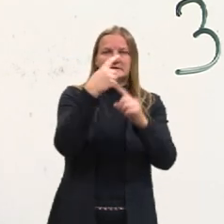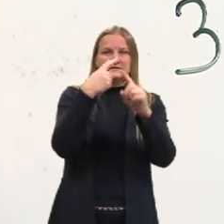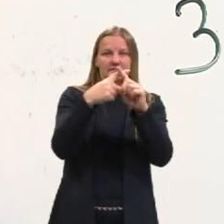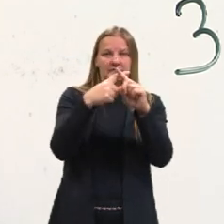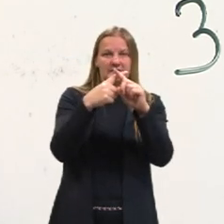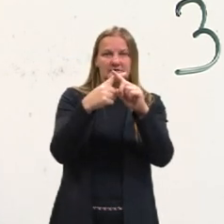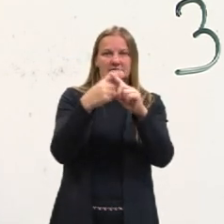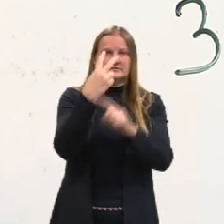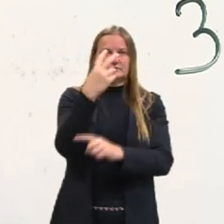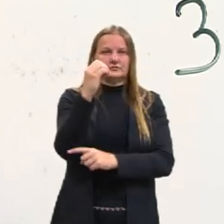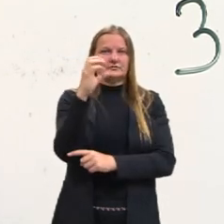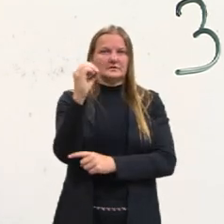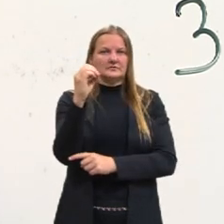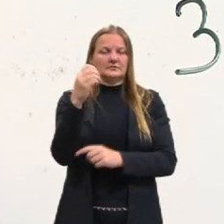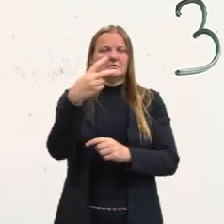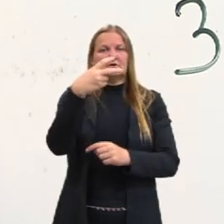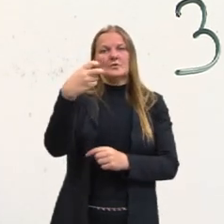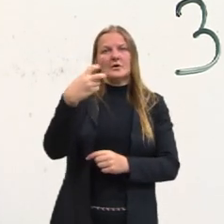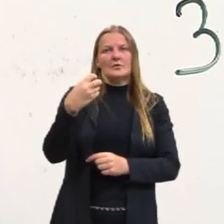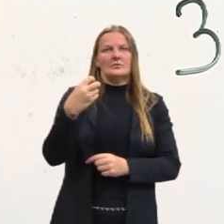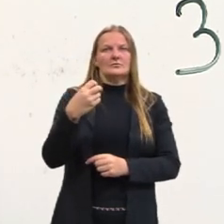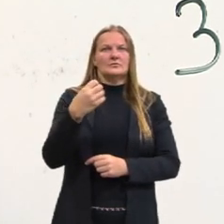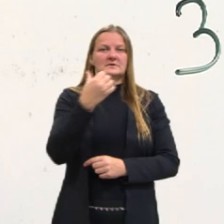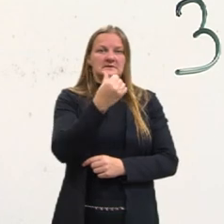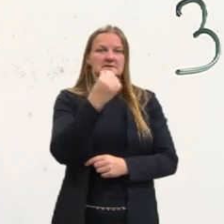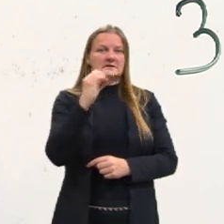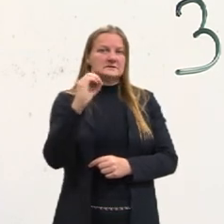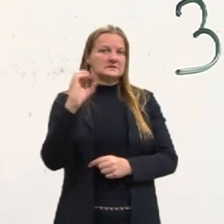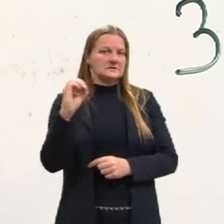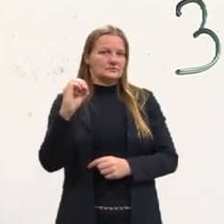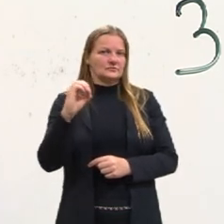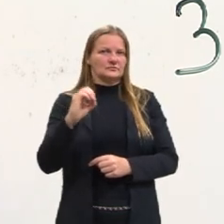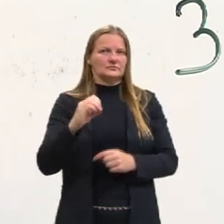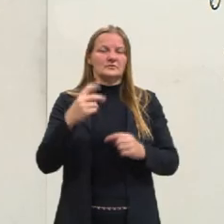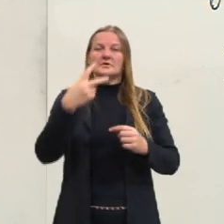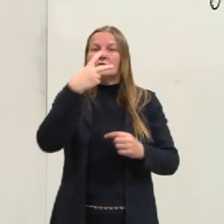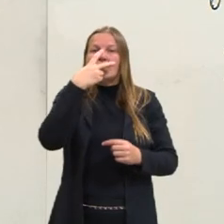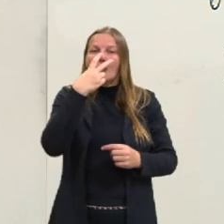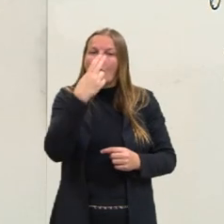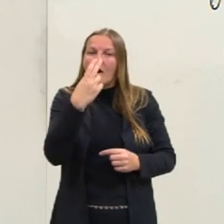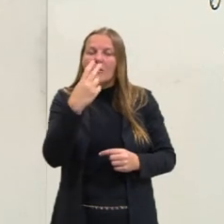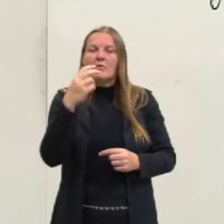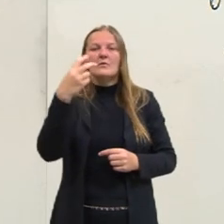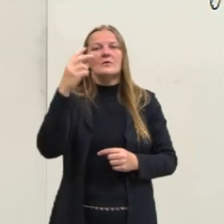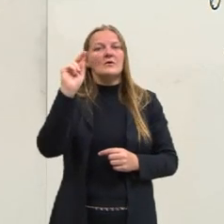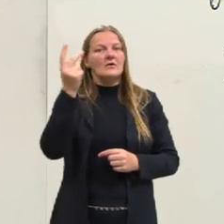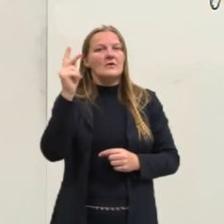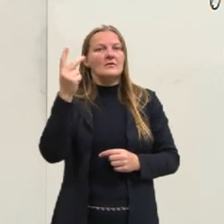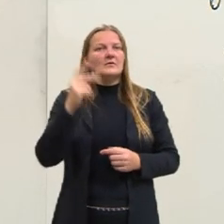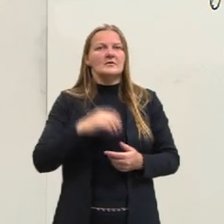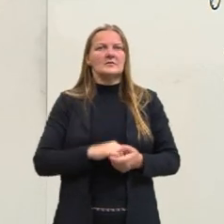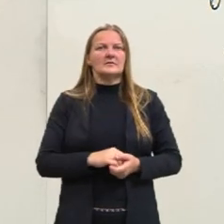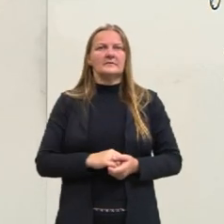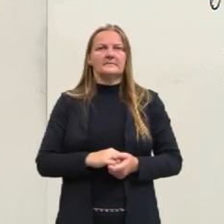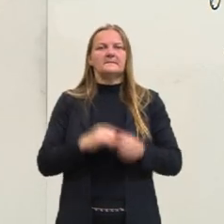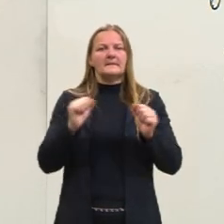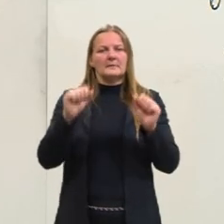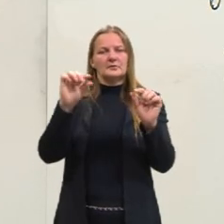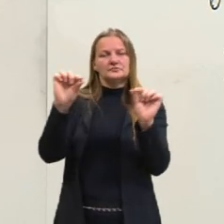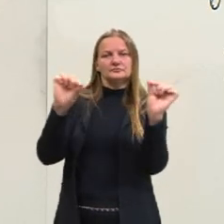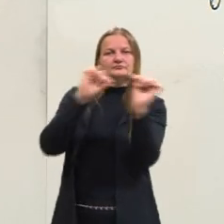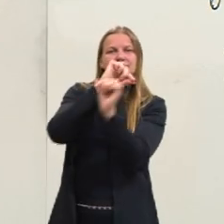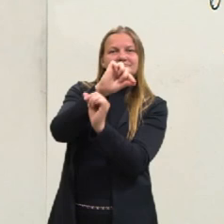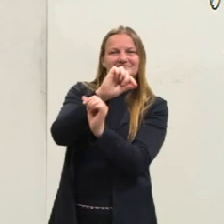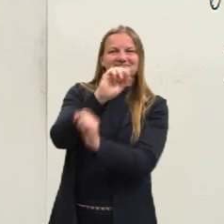Igual à altura. Ou, se vocês quiserem, então, alimentar o vício de vocês de colocar a variável na direita,